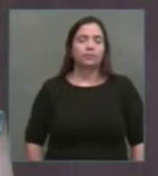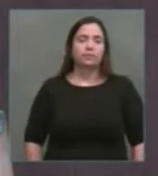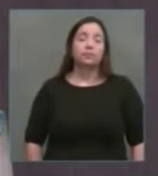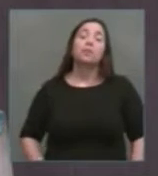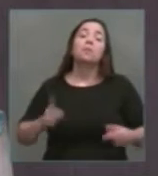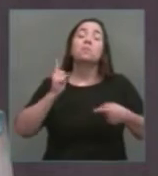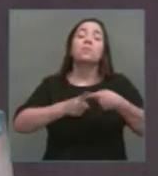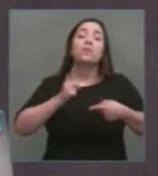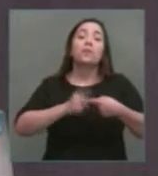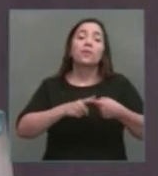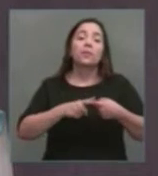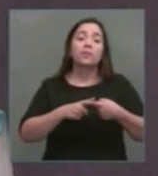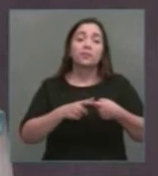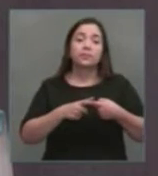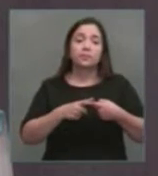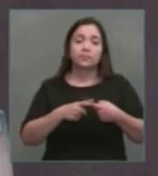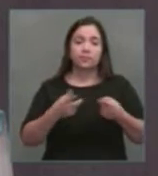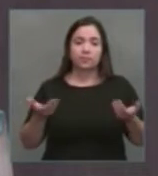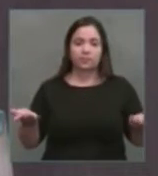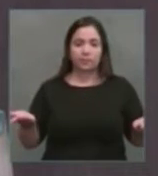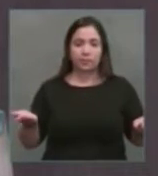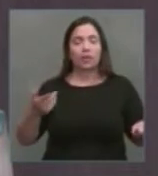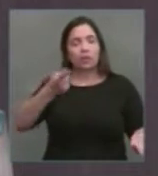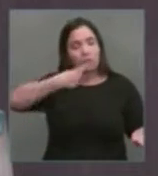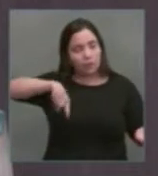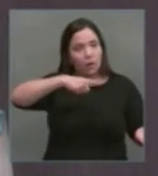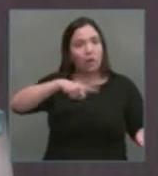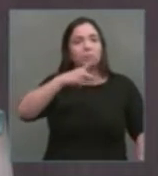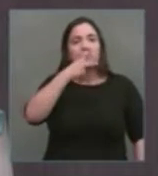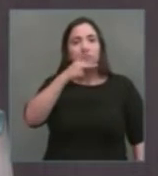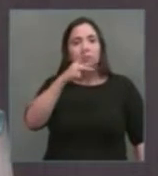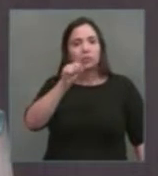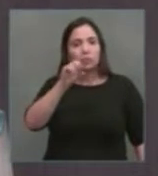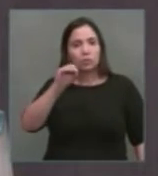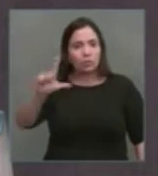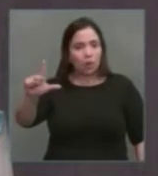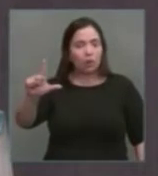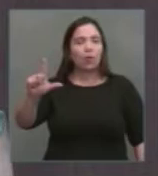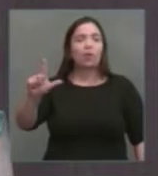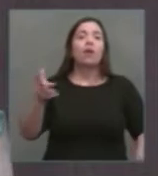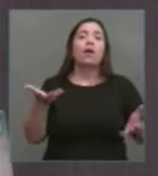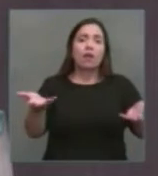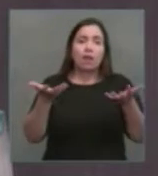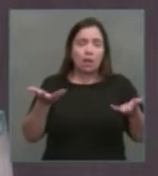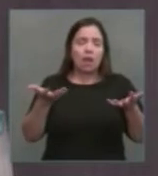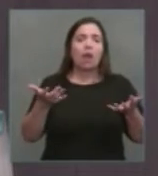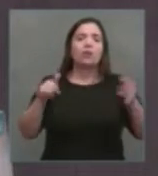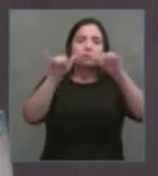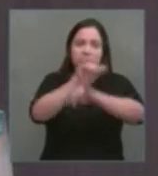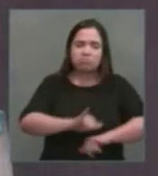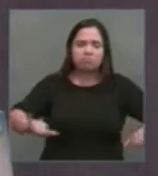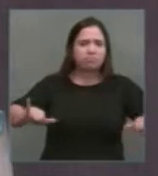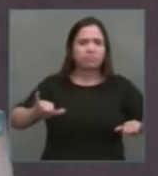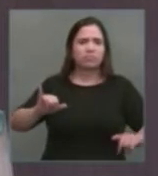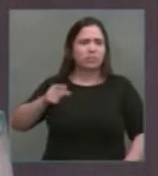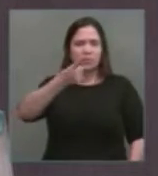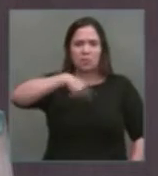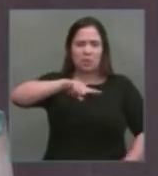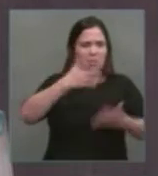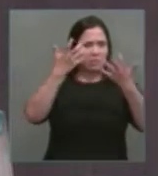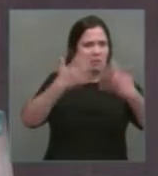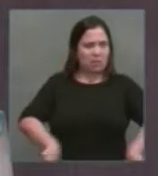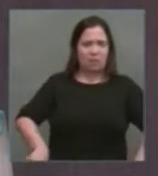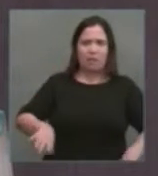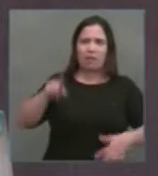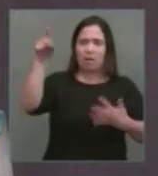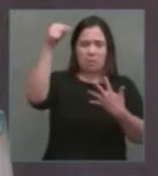nós aqui do PSOL queremos rejeitar peritoriamente esse pacote